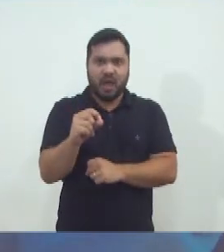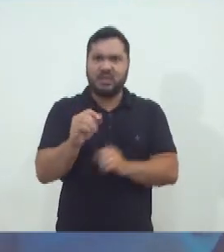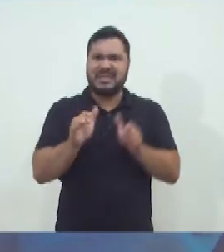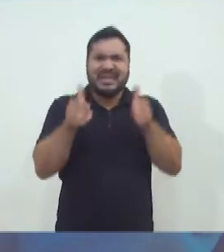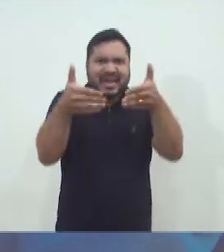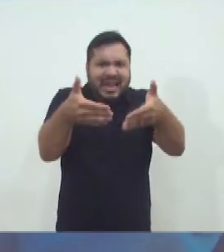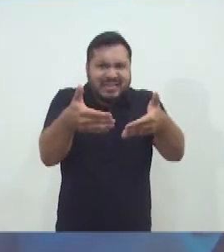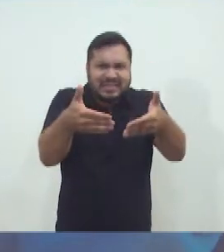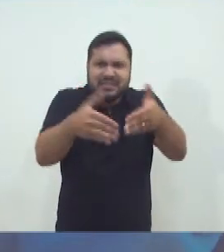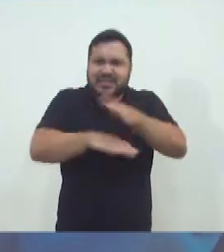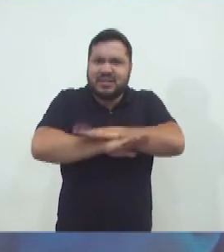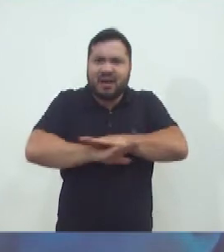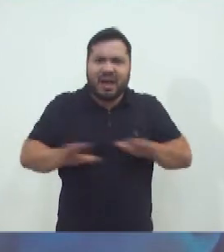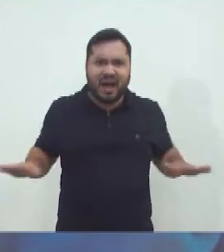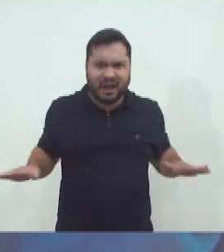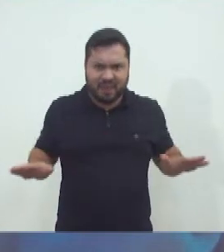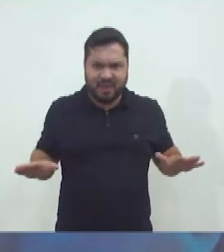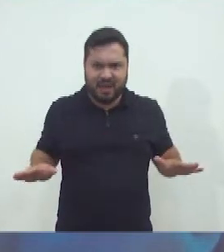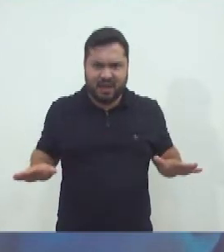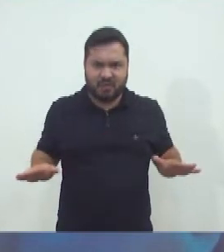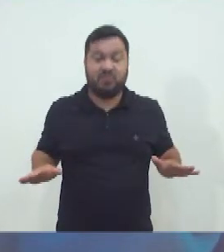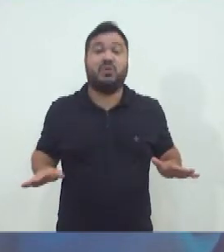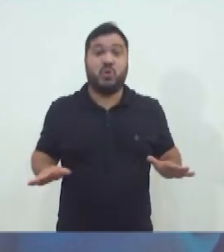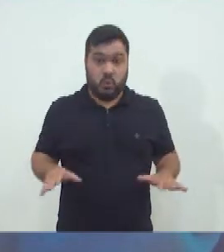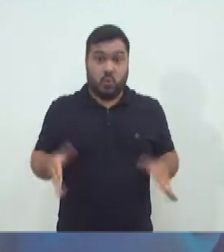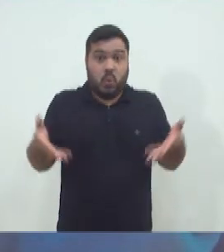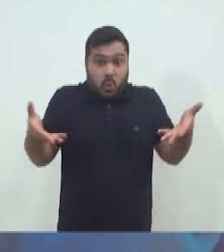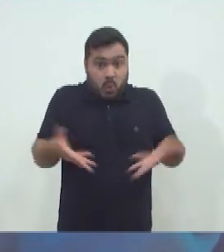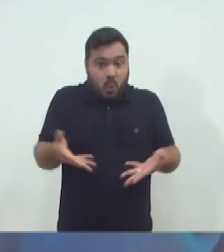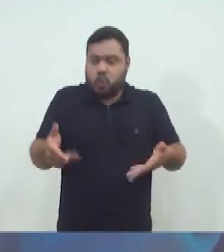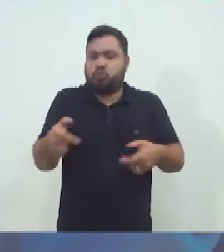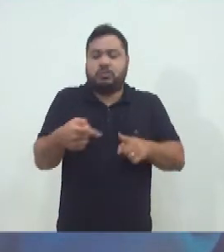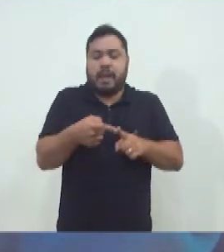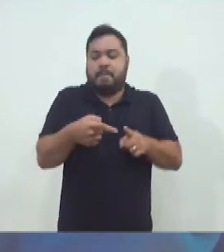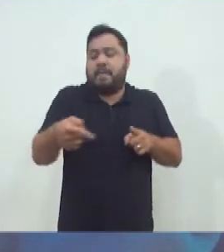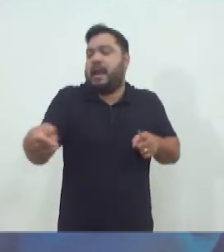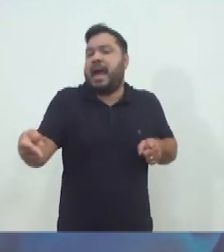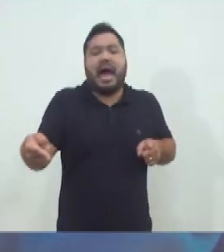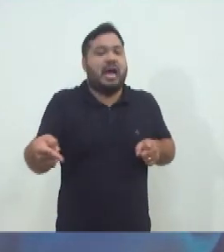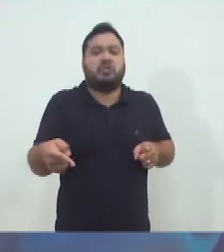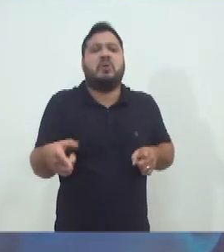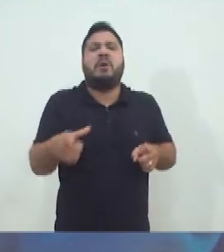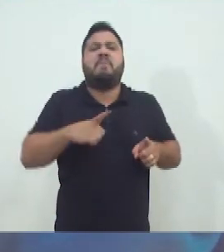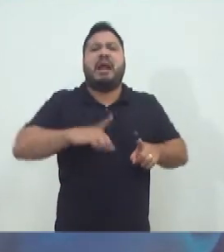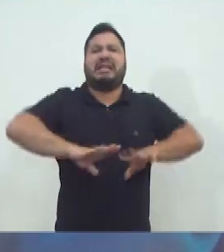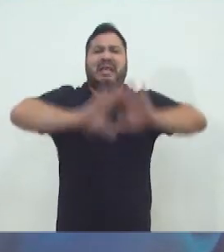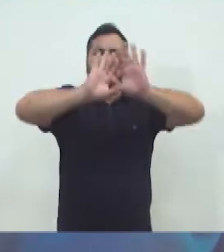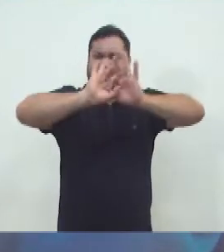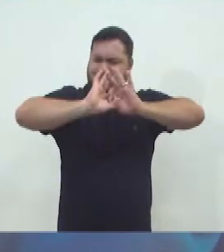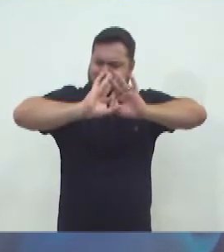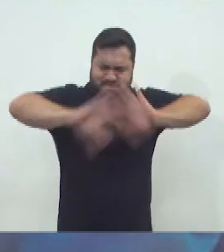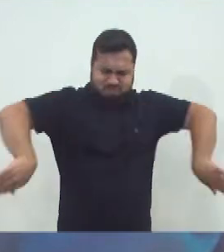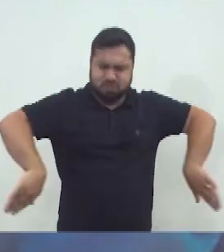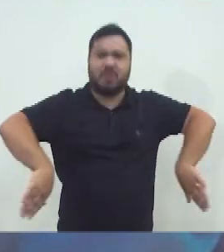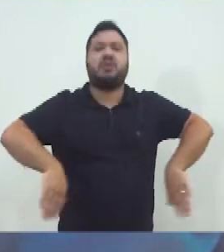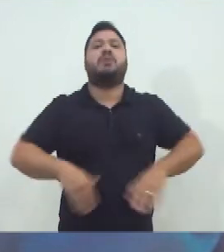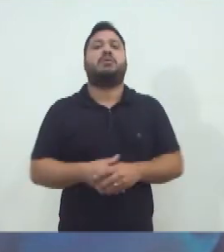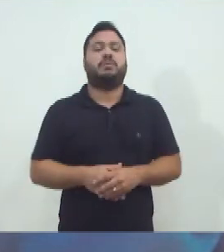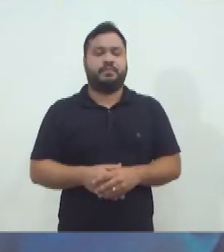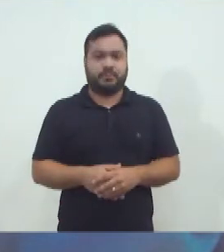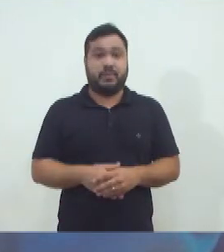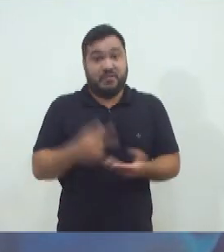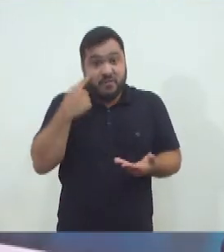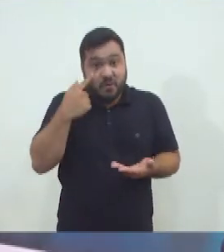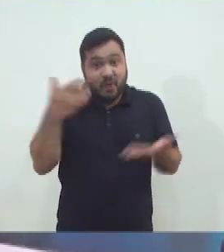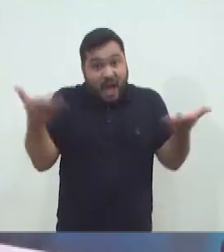que essas restrições de fato acabaram. Hoje não há prazo nenhum para que haja o rompimento do